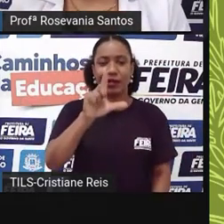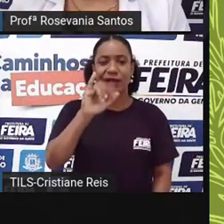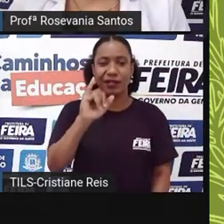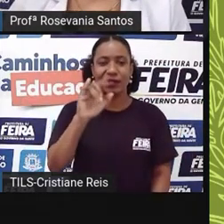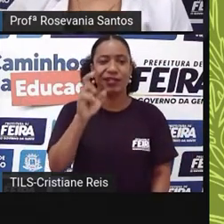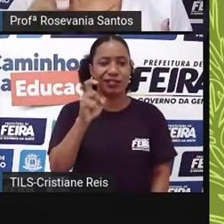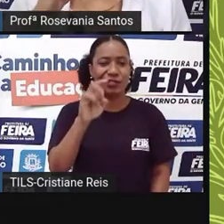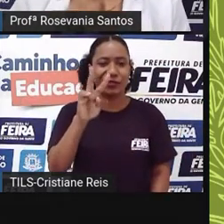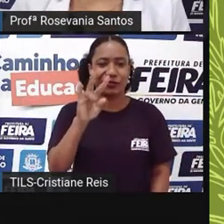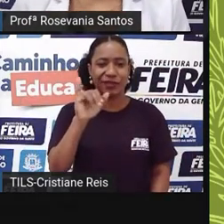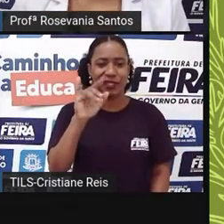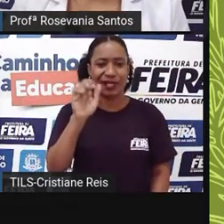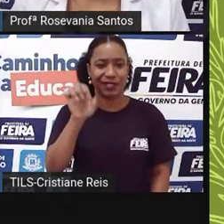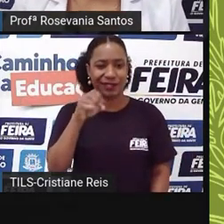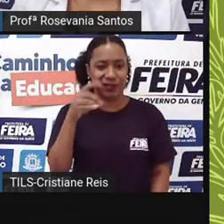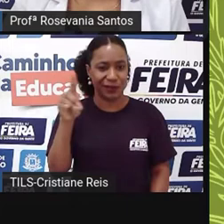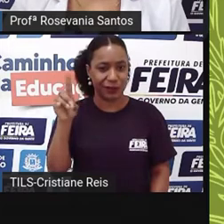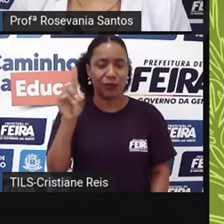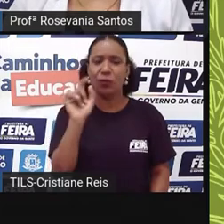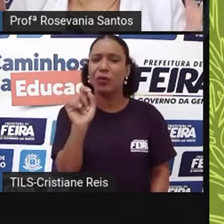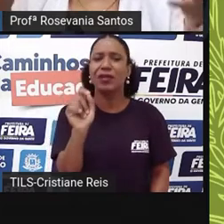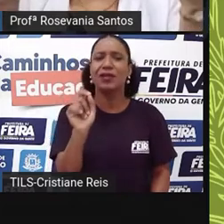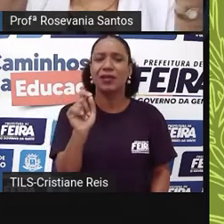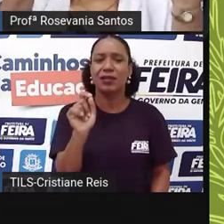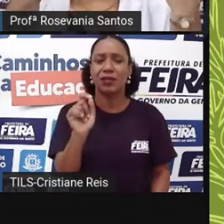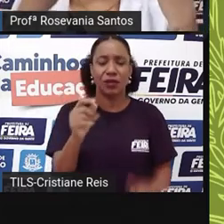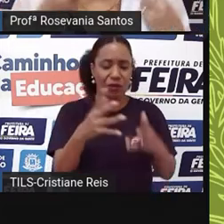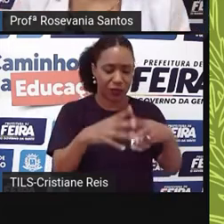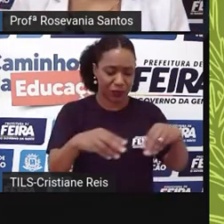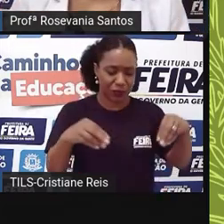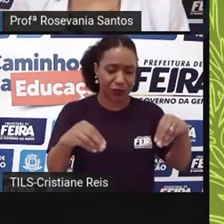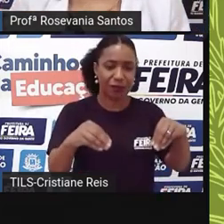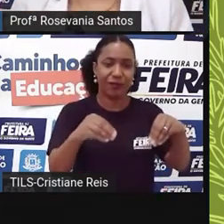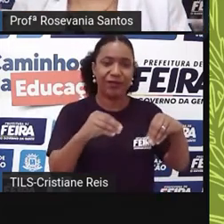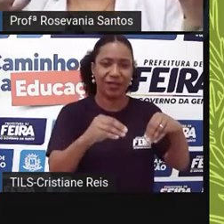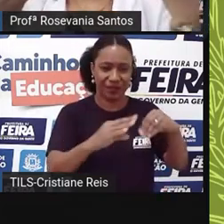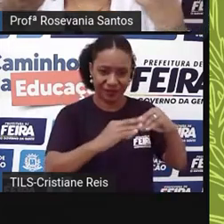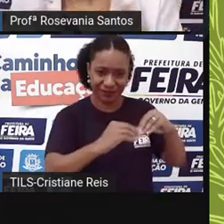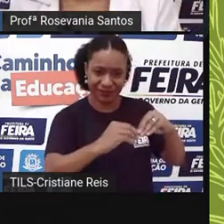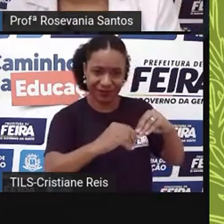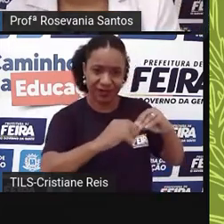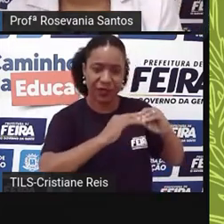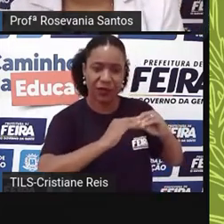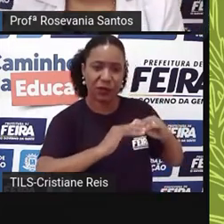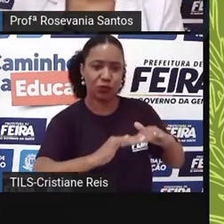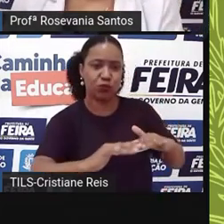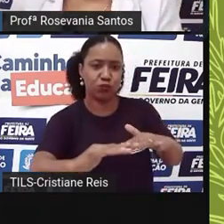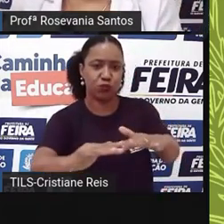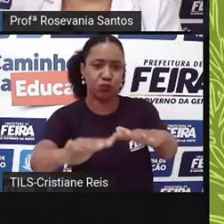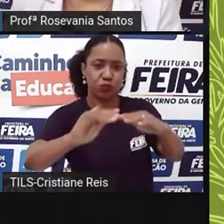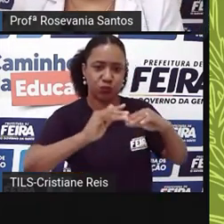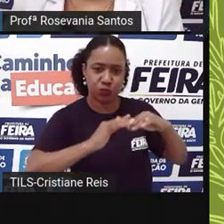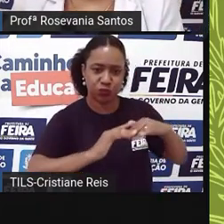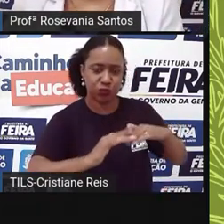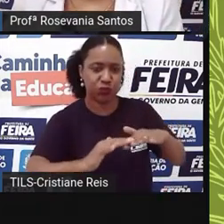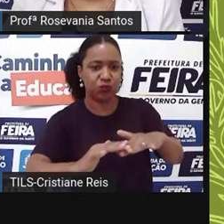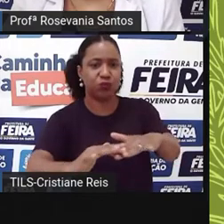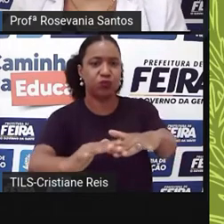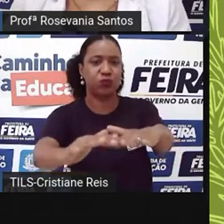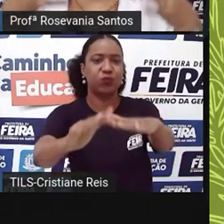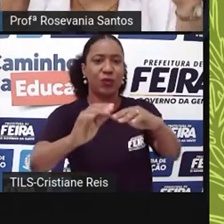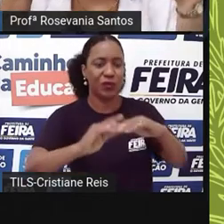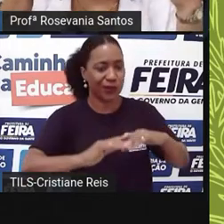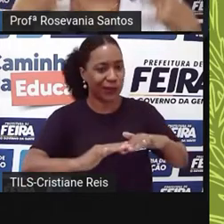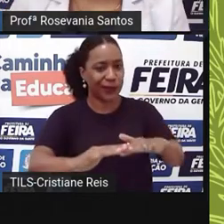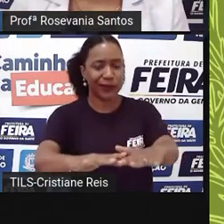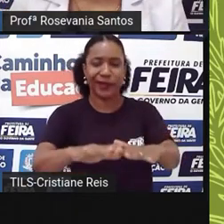sol, né. E aí, o que que acontece? A própria floresta, ela devolve essa camada única de novo, o mica de novo.